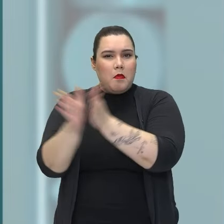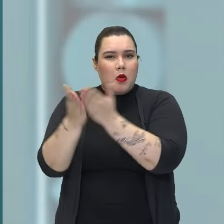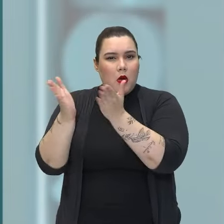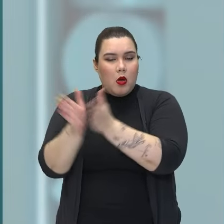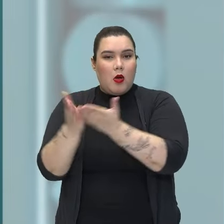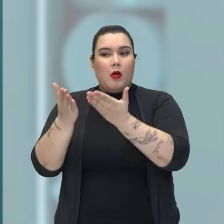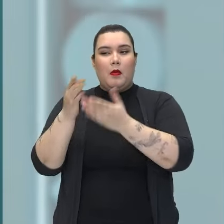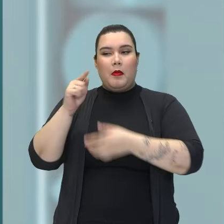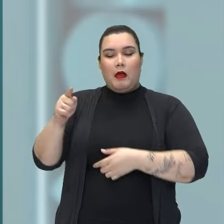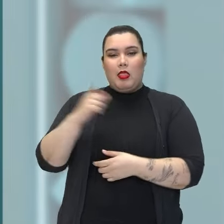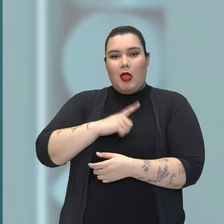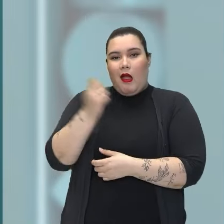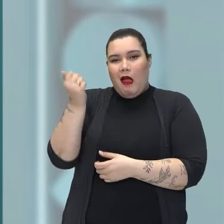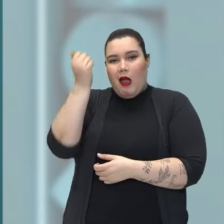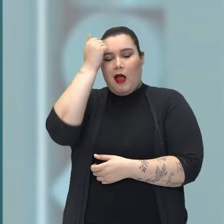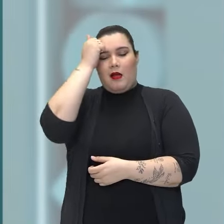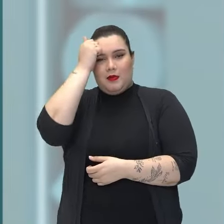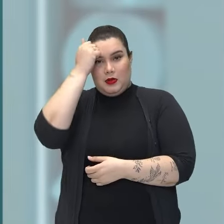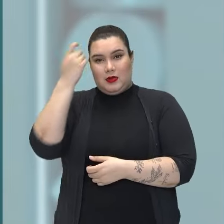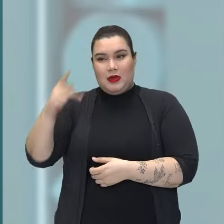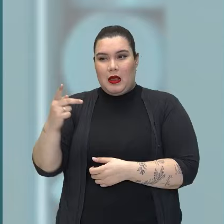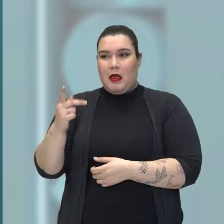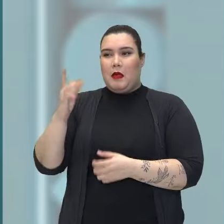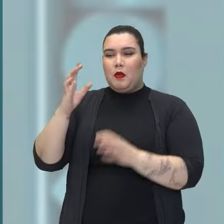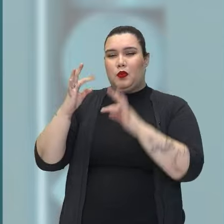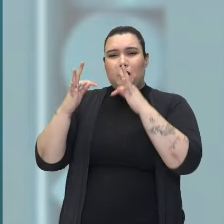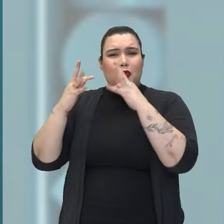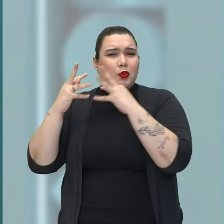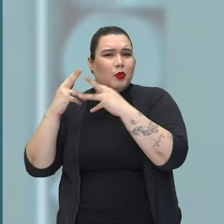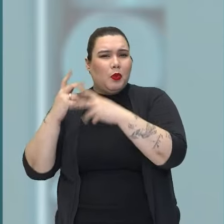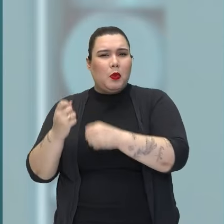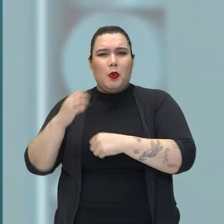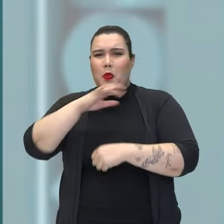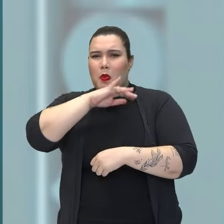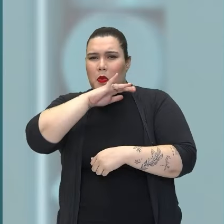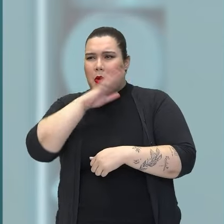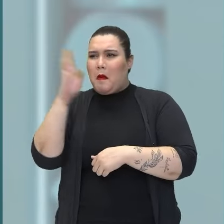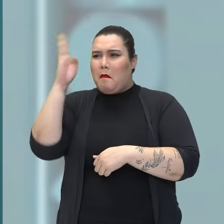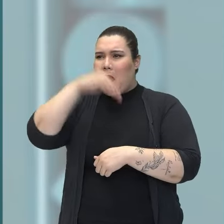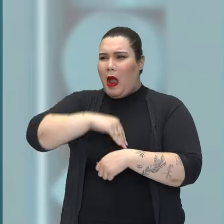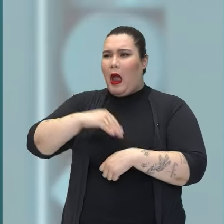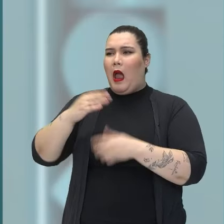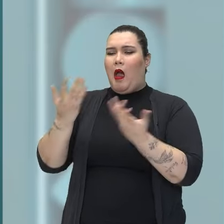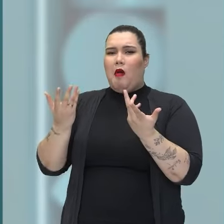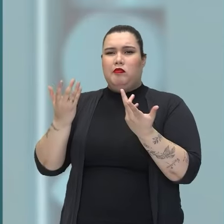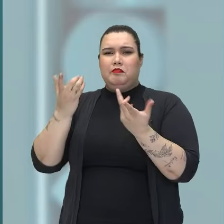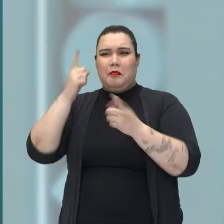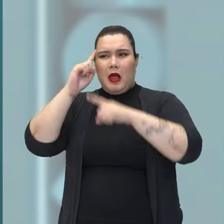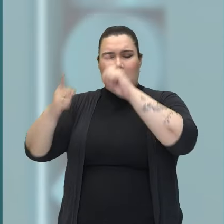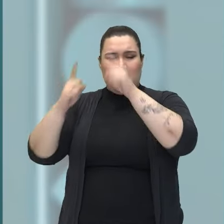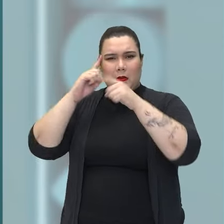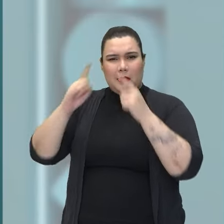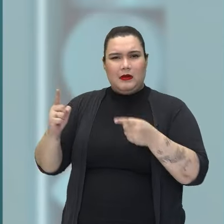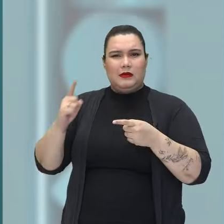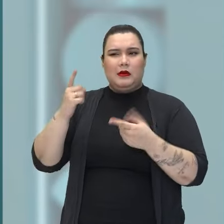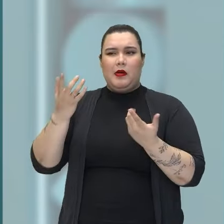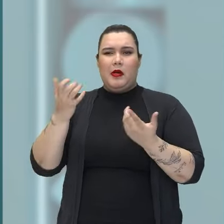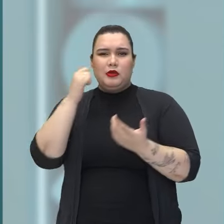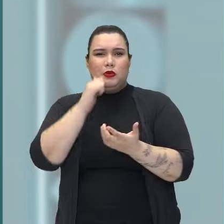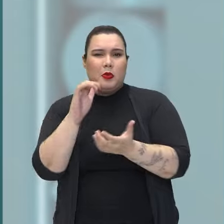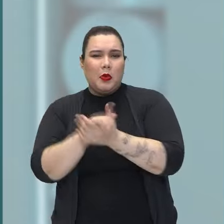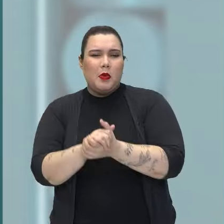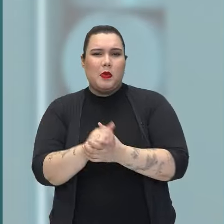de tudo de mal que ele fez, para a mulher, para a filha, para as outras pessoas com quem ele acabou se